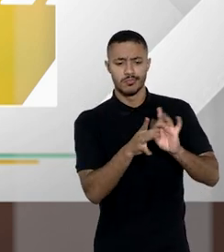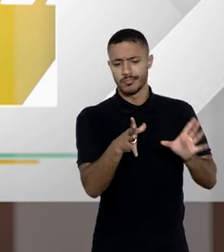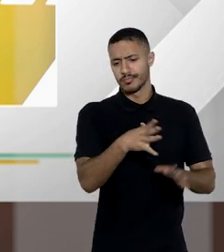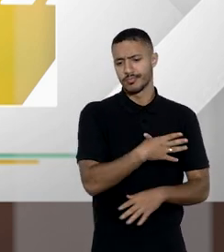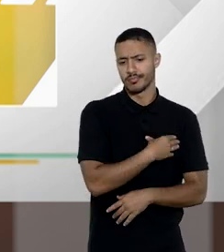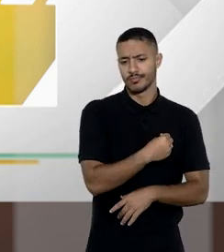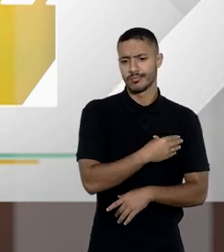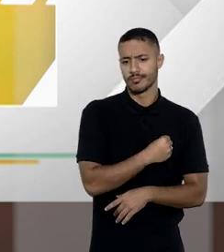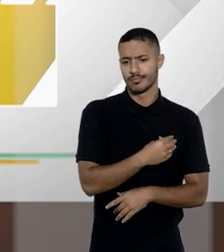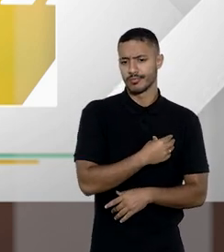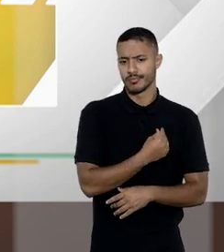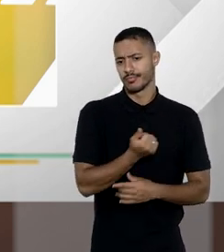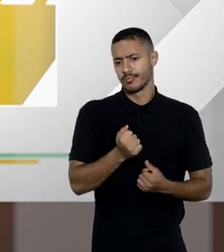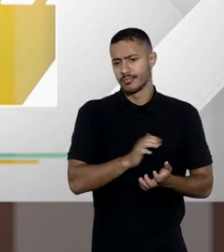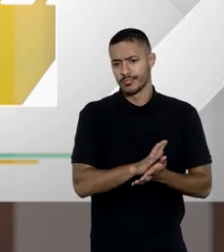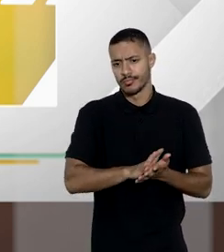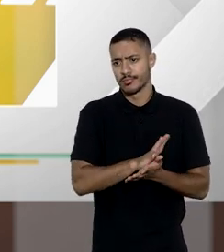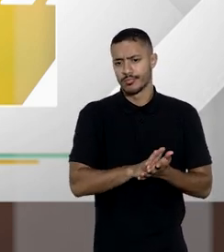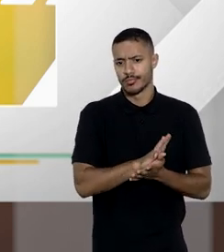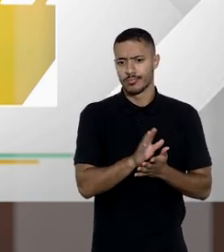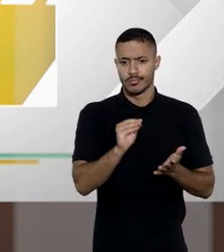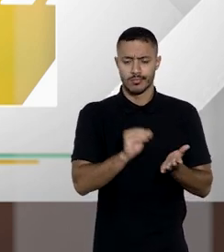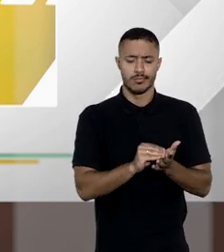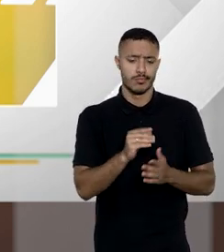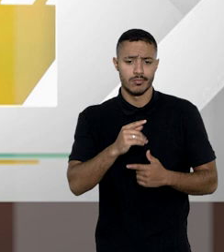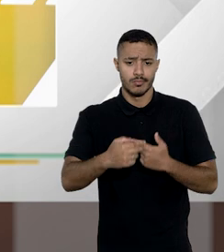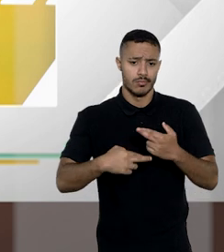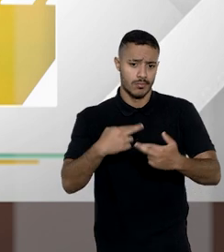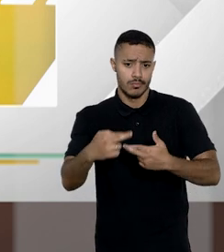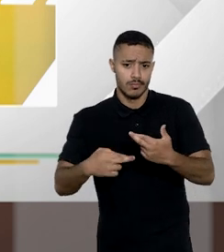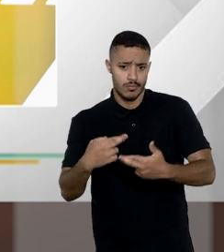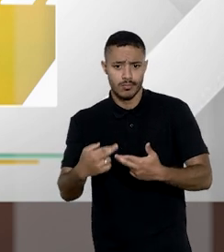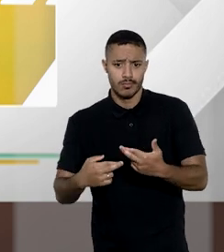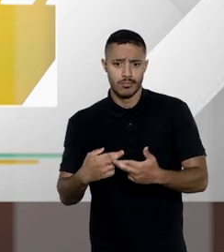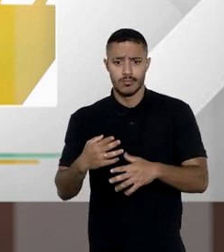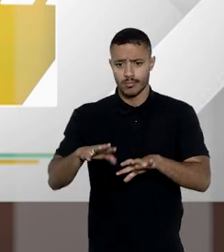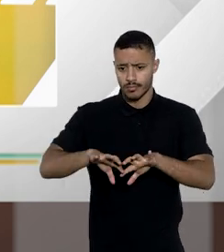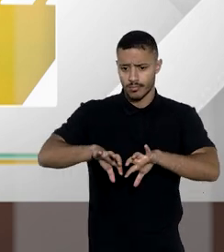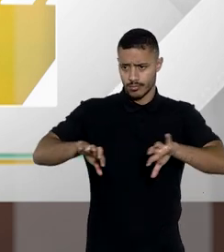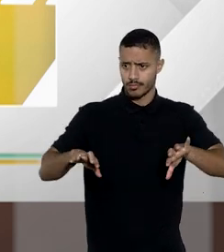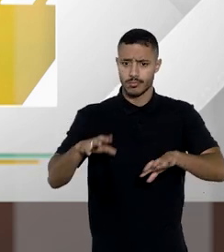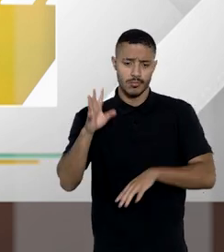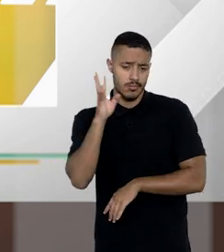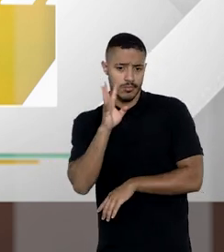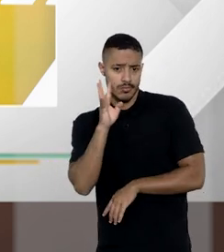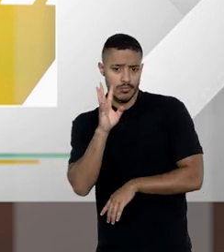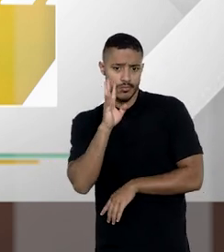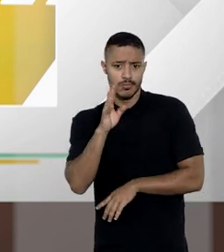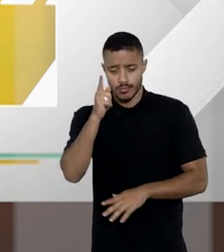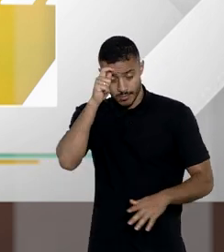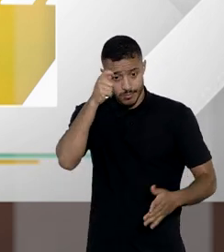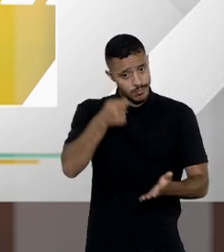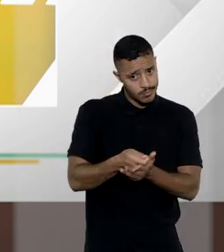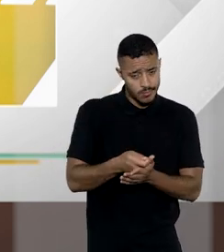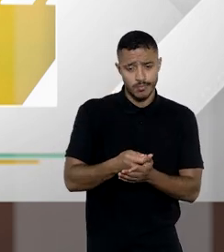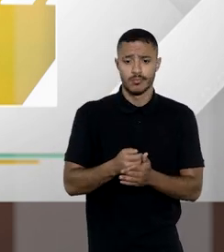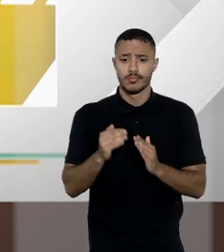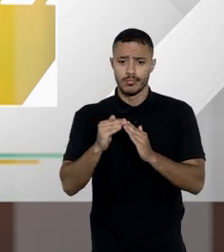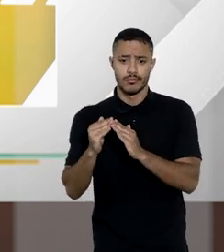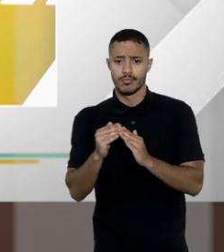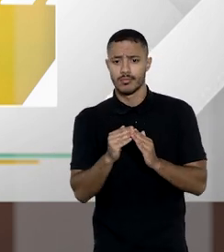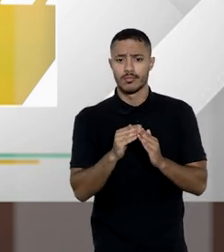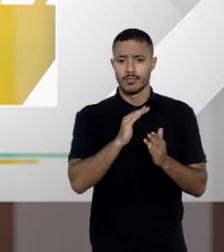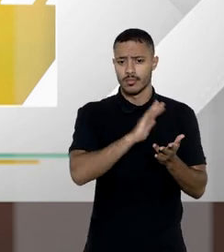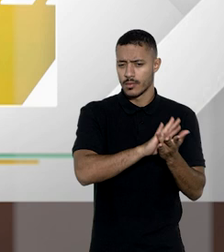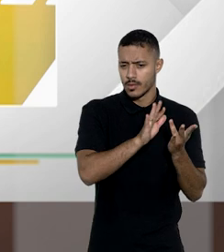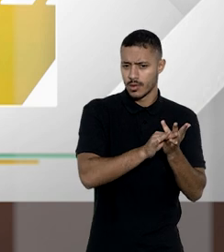deixar descendentes ou ascendentes e mantinha relacionamento sob o regime da separação legal isto é obrigatória de bens